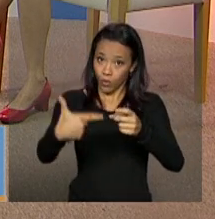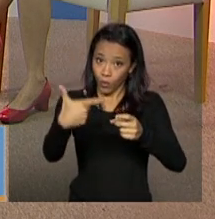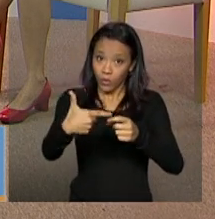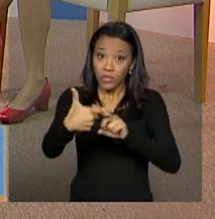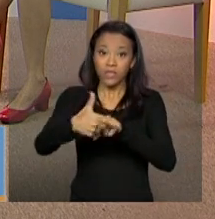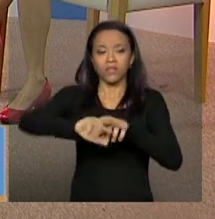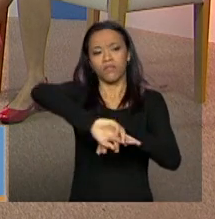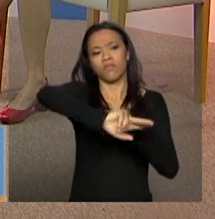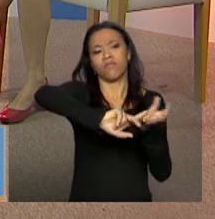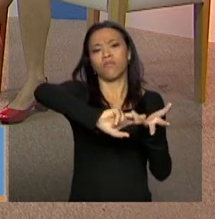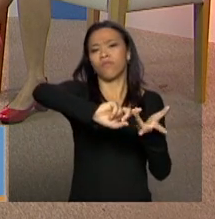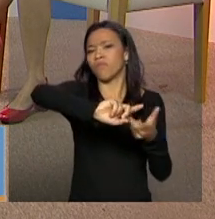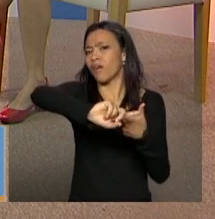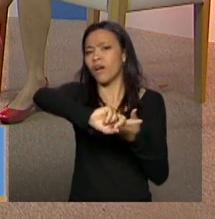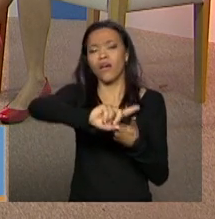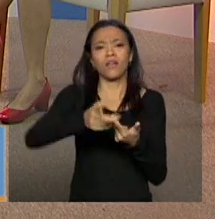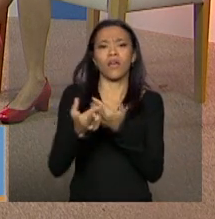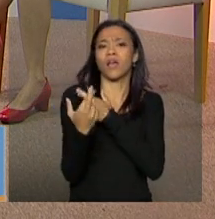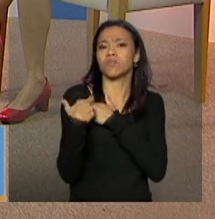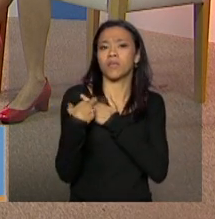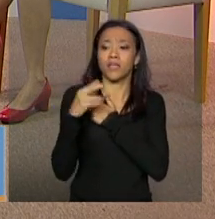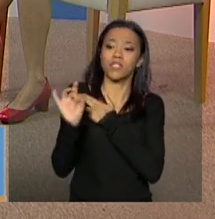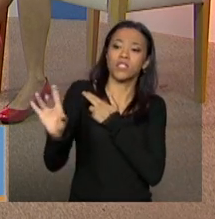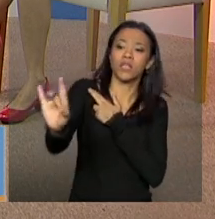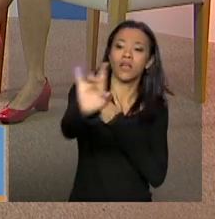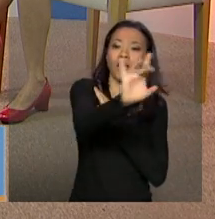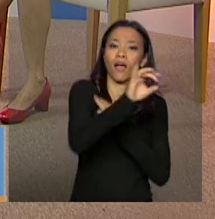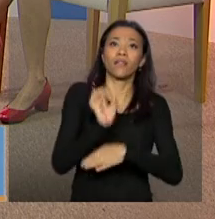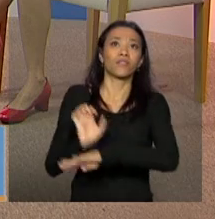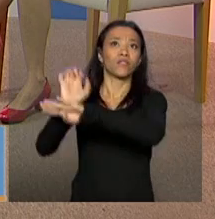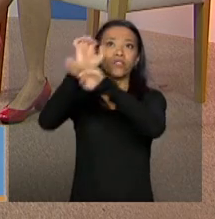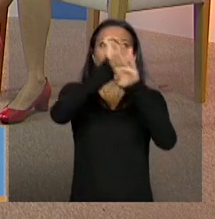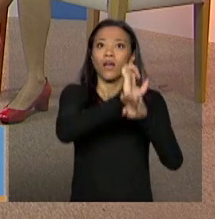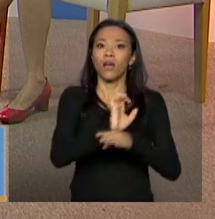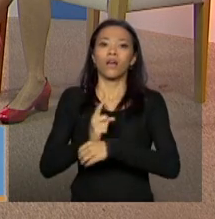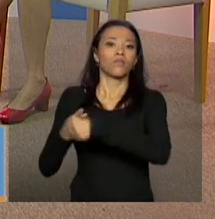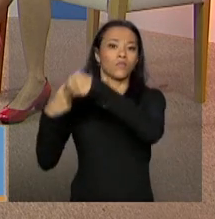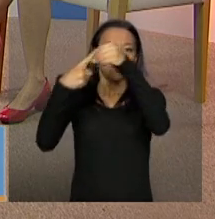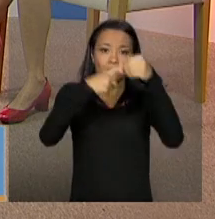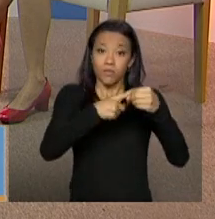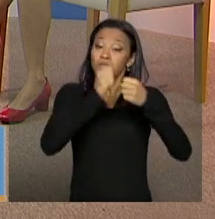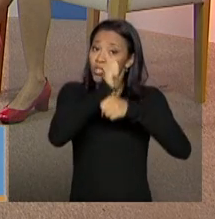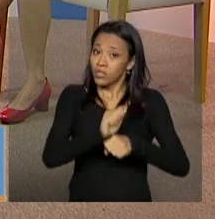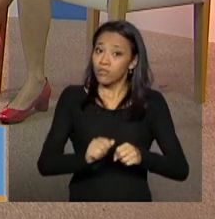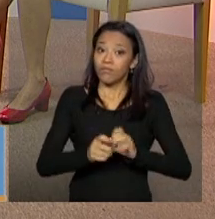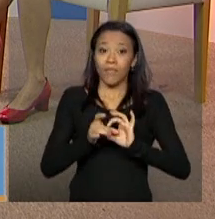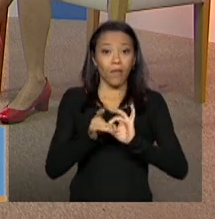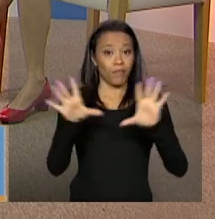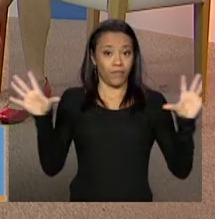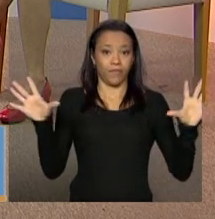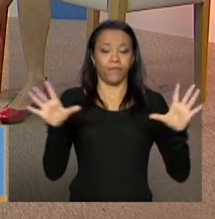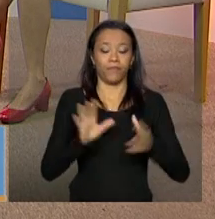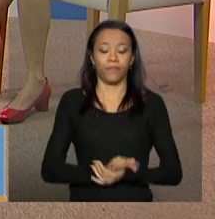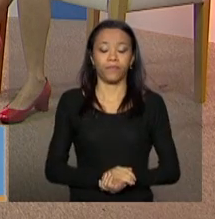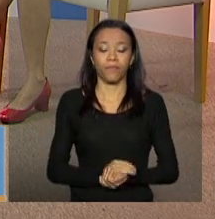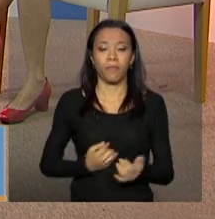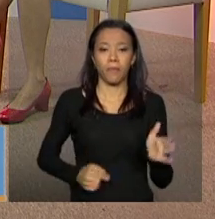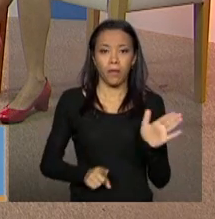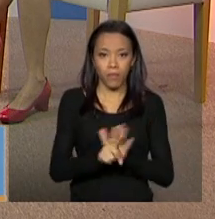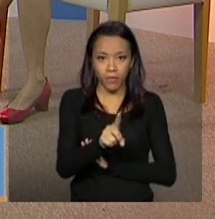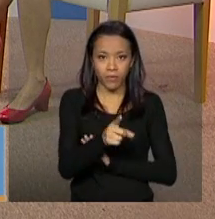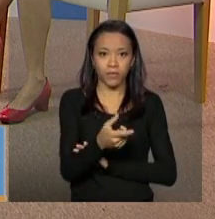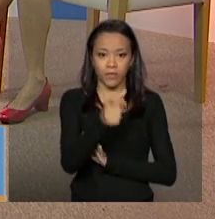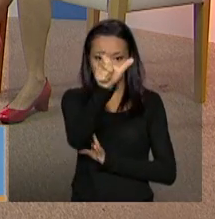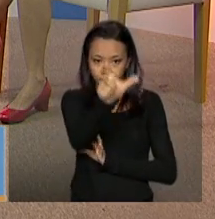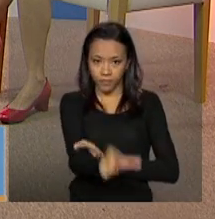conjuntos de deveres de cada ente, de maneira individual e de maneira coletiva, que é a que tem que ser feita. E, conselheiro, o